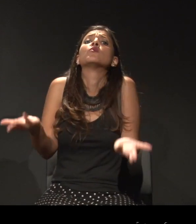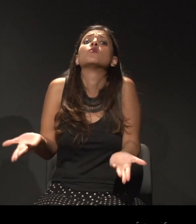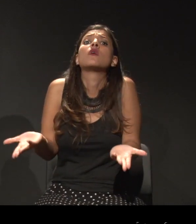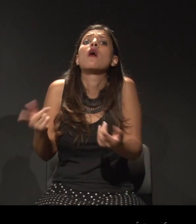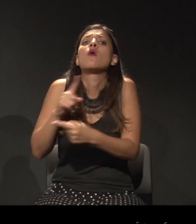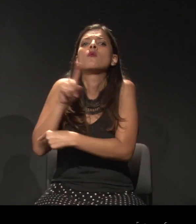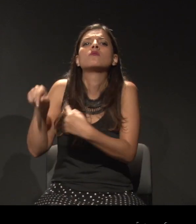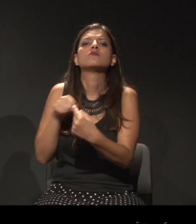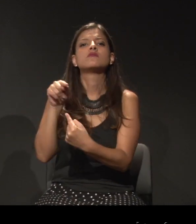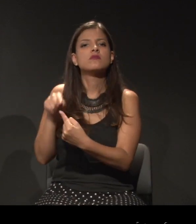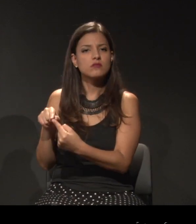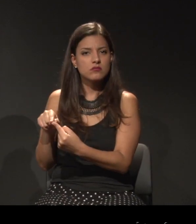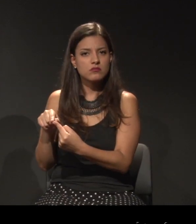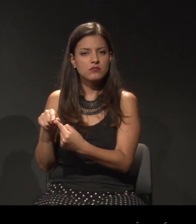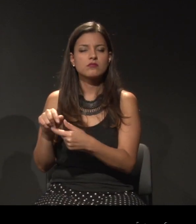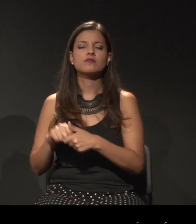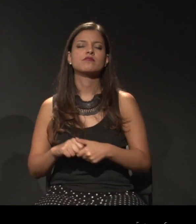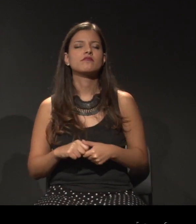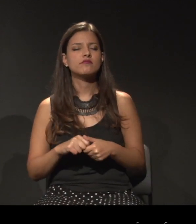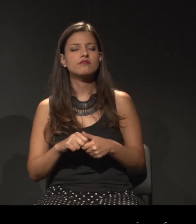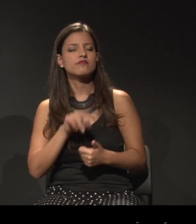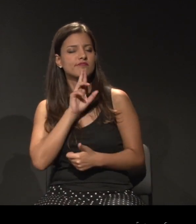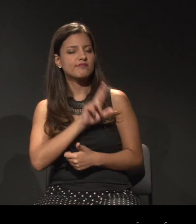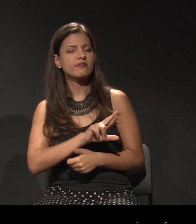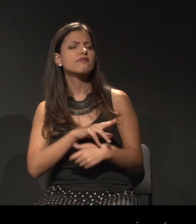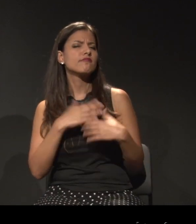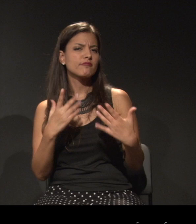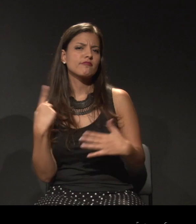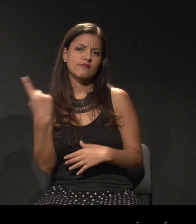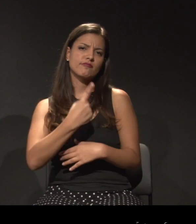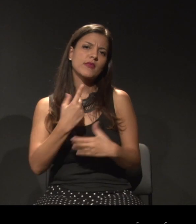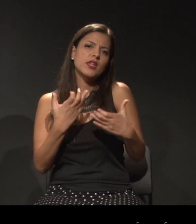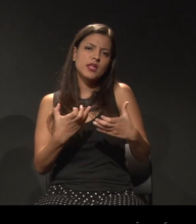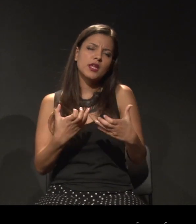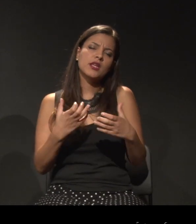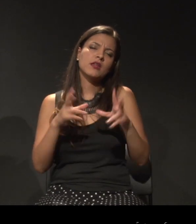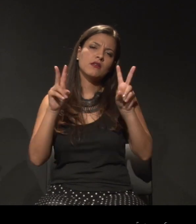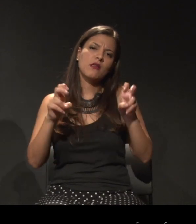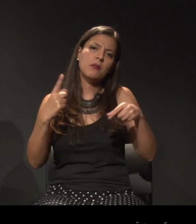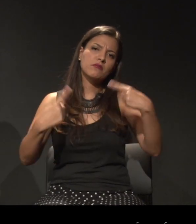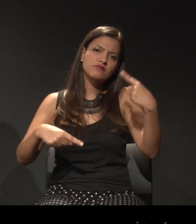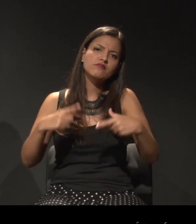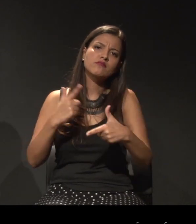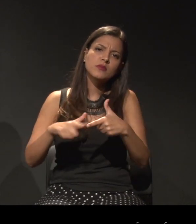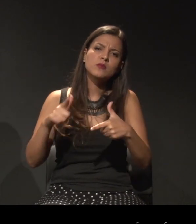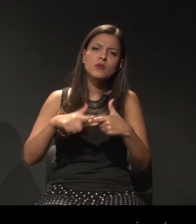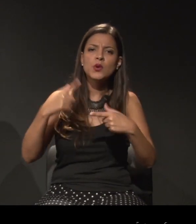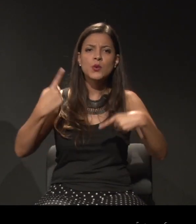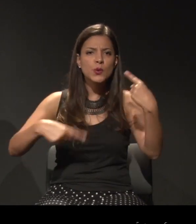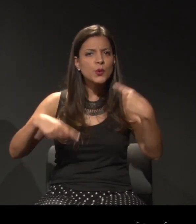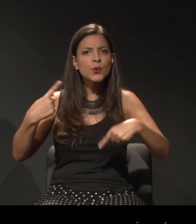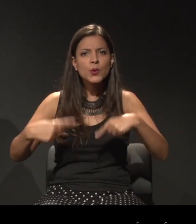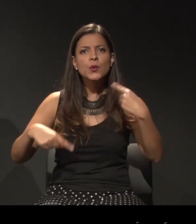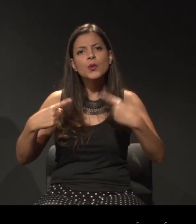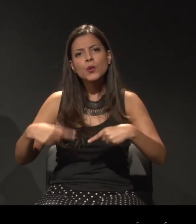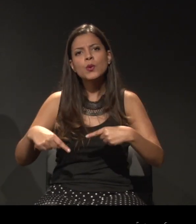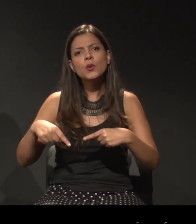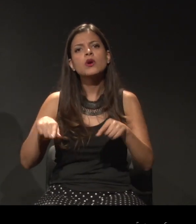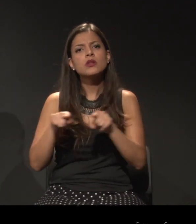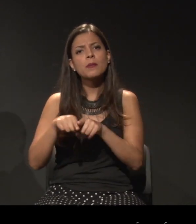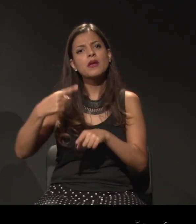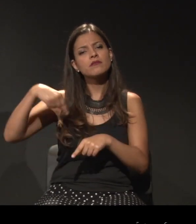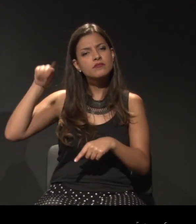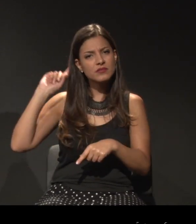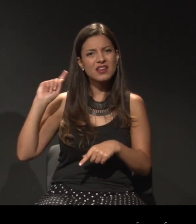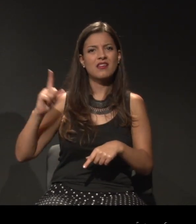O que vocês estavam produzindo? A gente queria problematizar também esse circuito hegemônico na